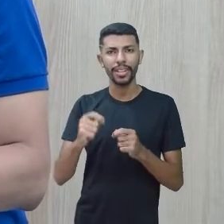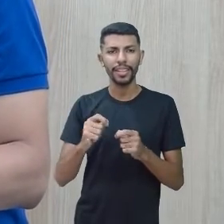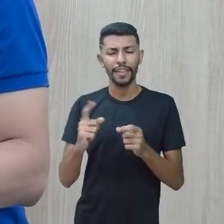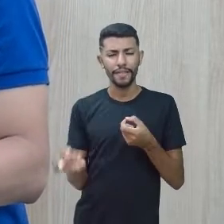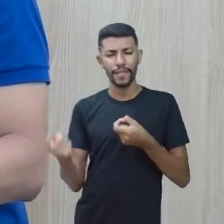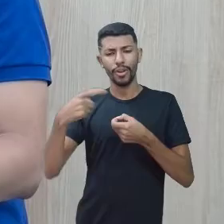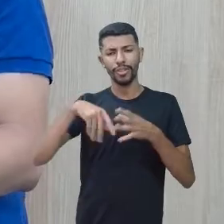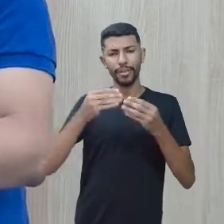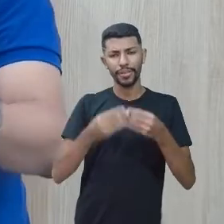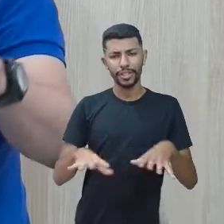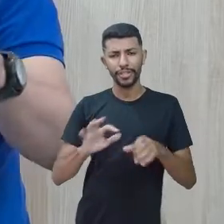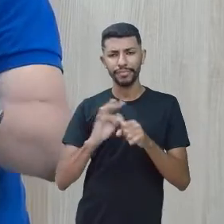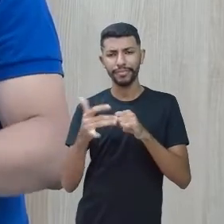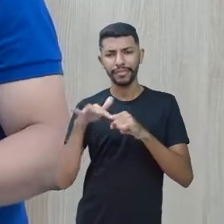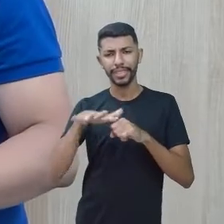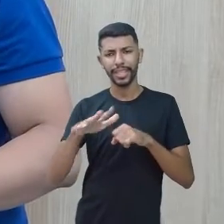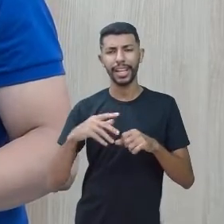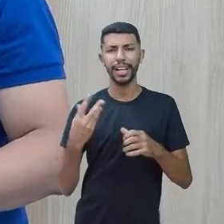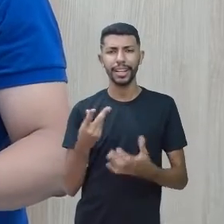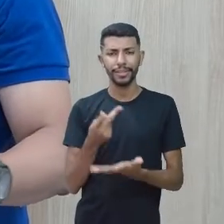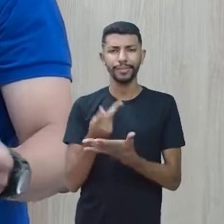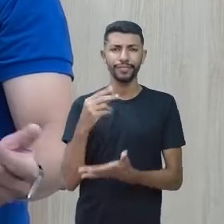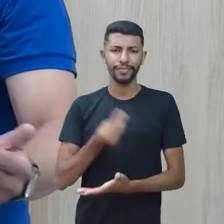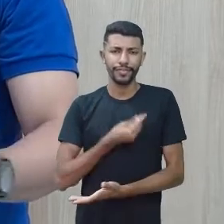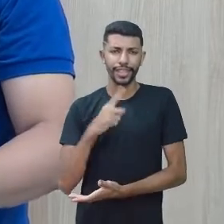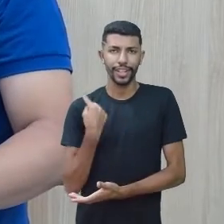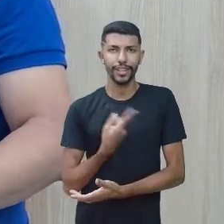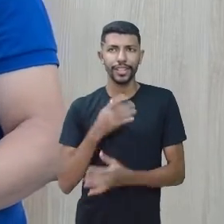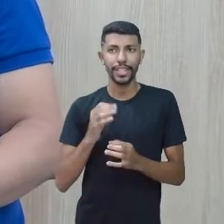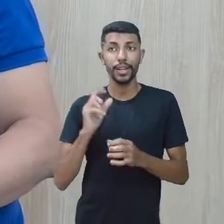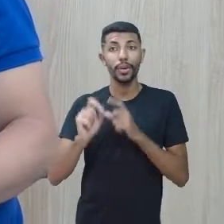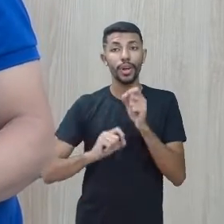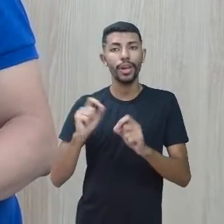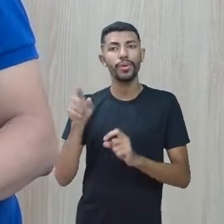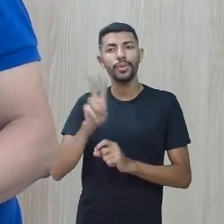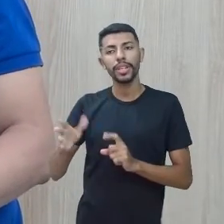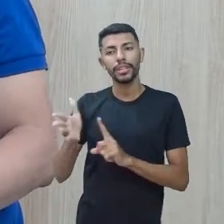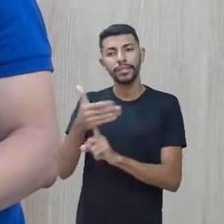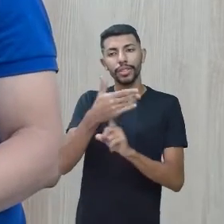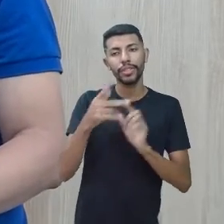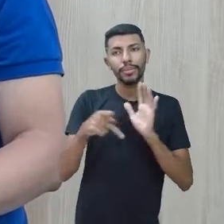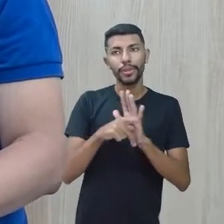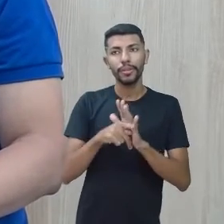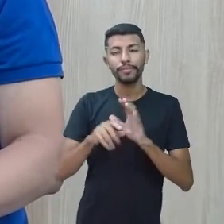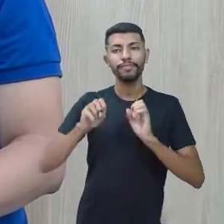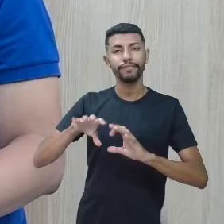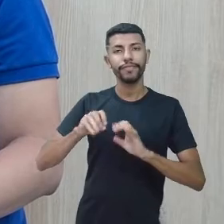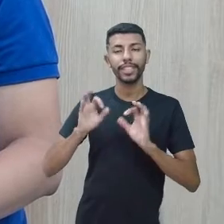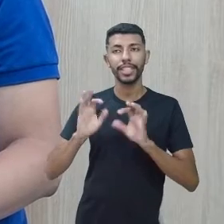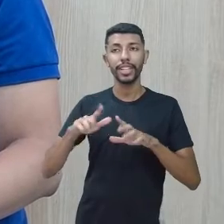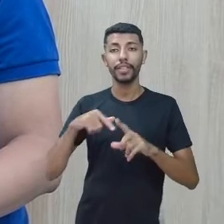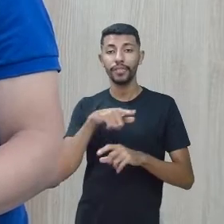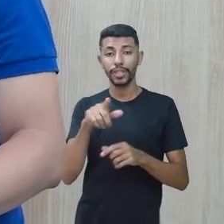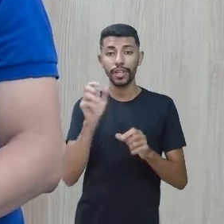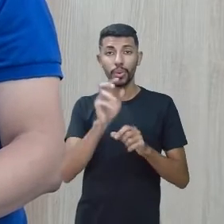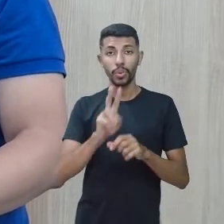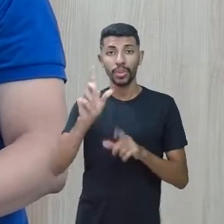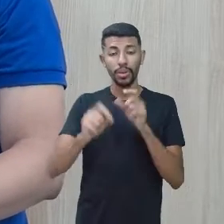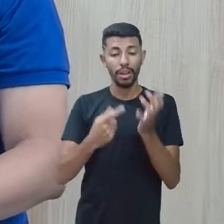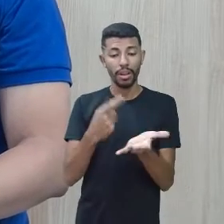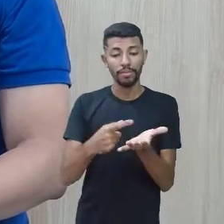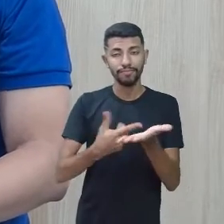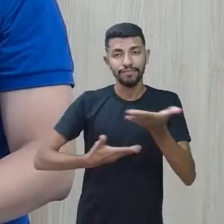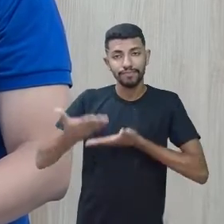em nossas vidas. Ou seja, com muita tecnologia da comunicação, você usando o aplicativo do Educa Recife, você interagindo com a gente pelo aplicativo